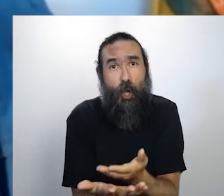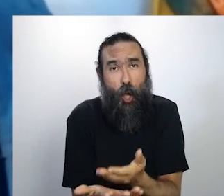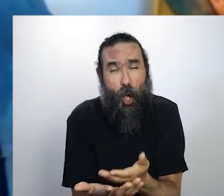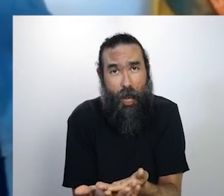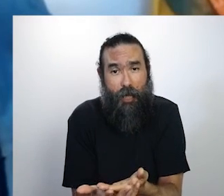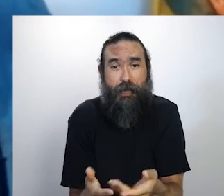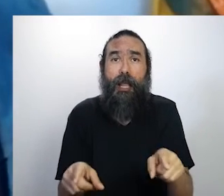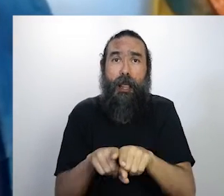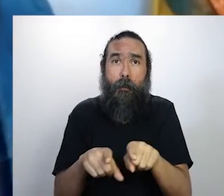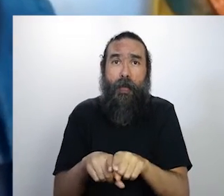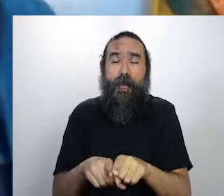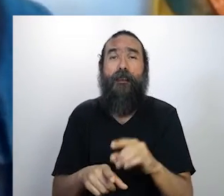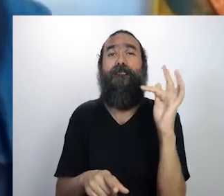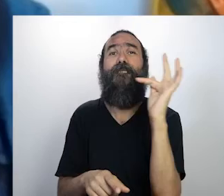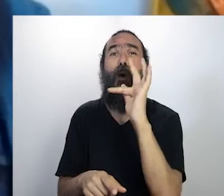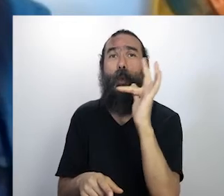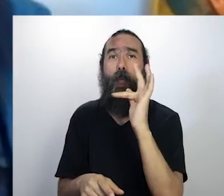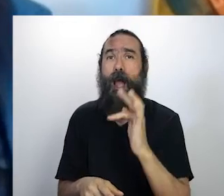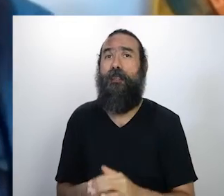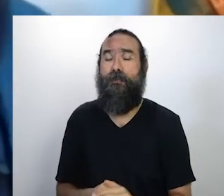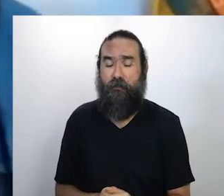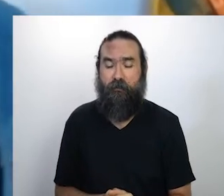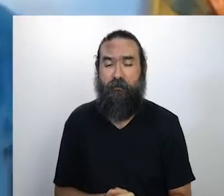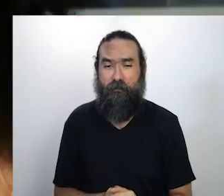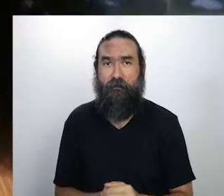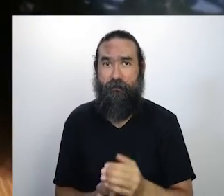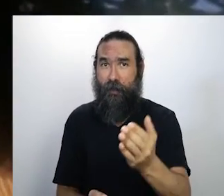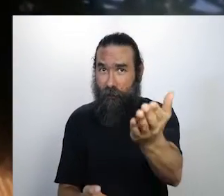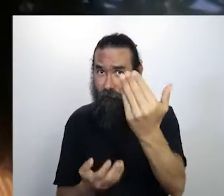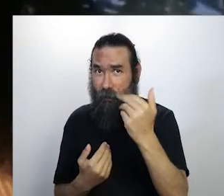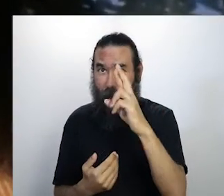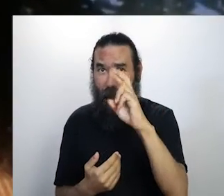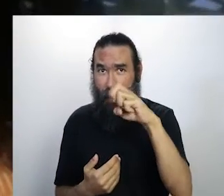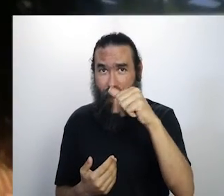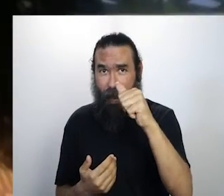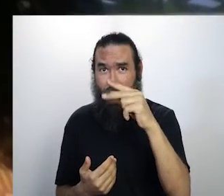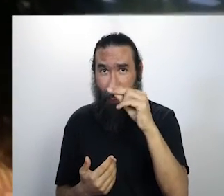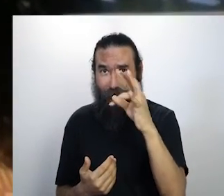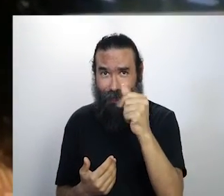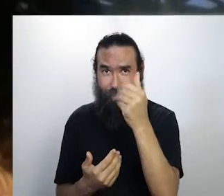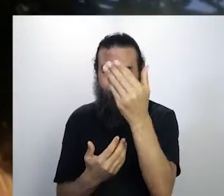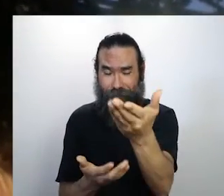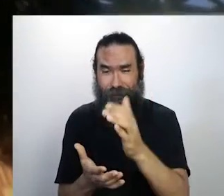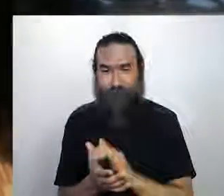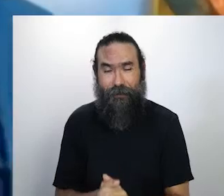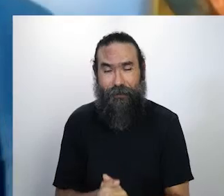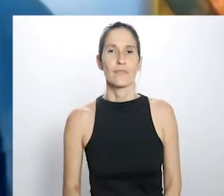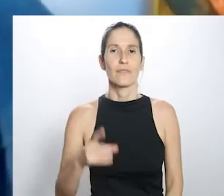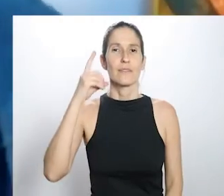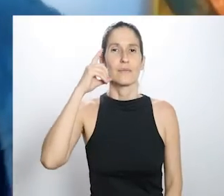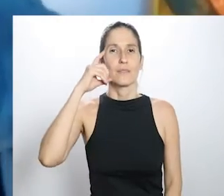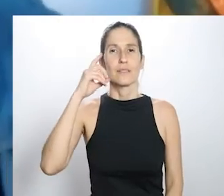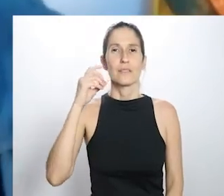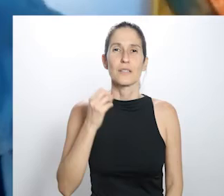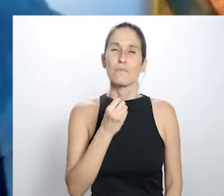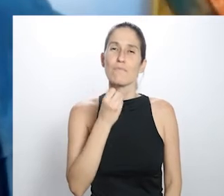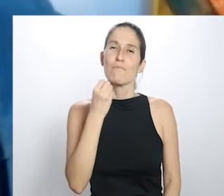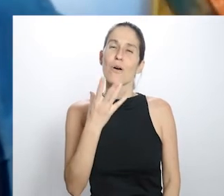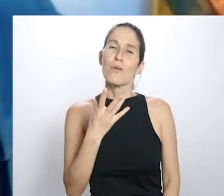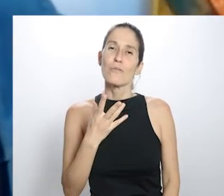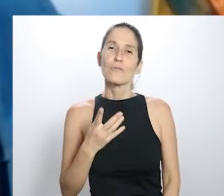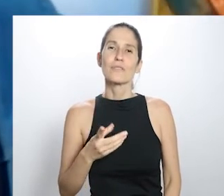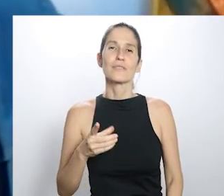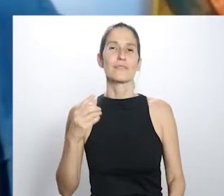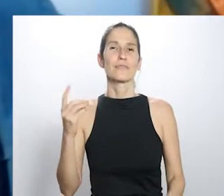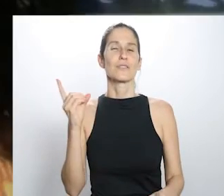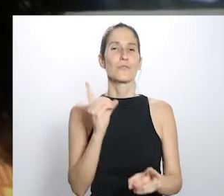Renata Amaral, venha para cá. Oi, mundo. Que bom estar aqui. Fiquei pensando, puxa,